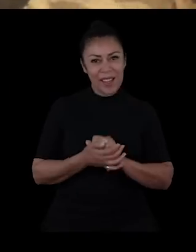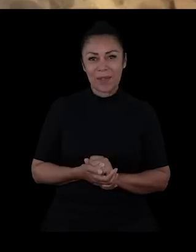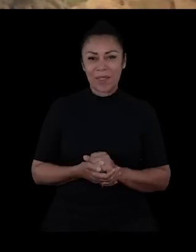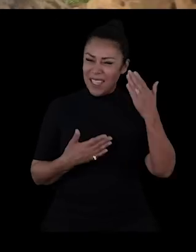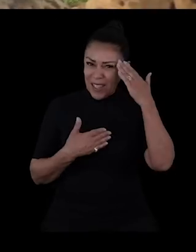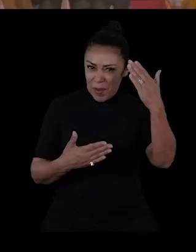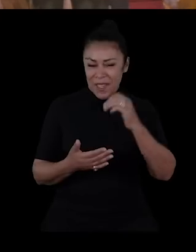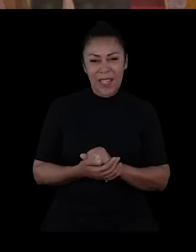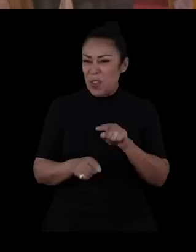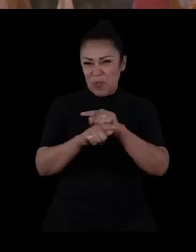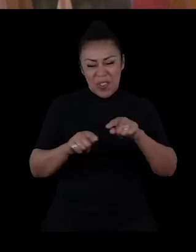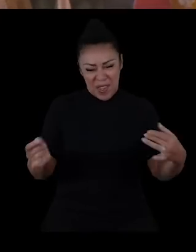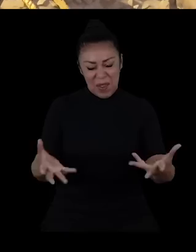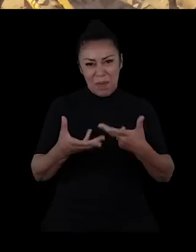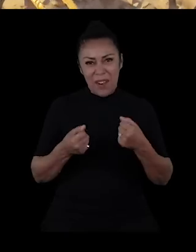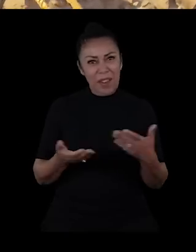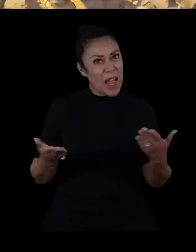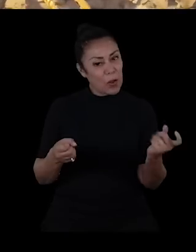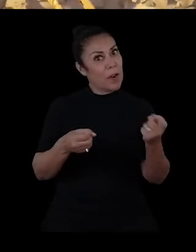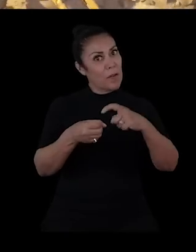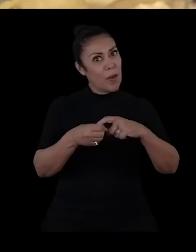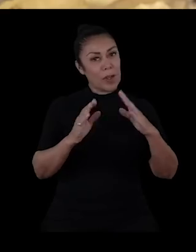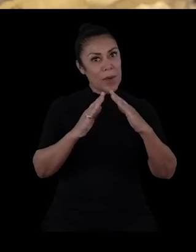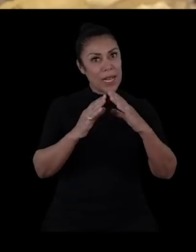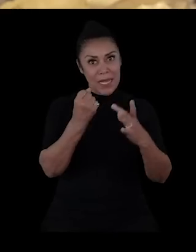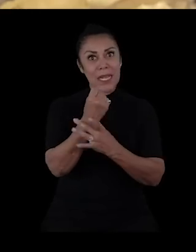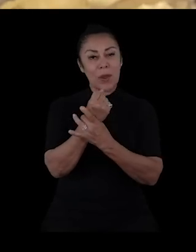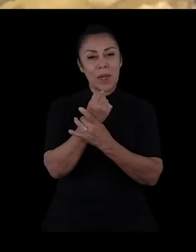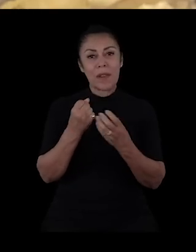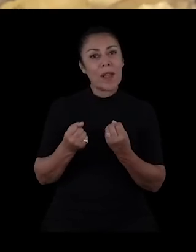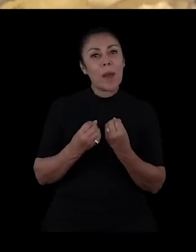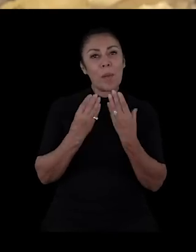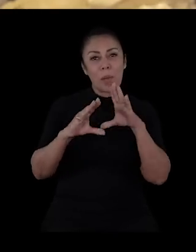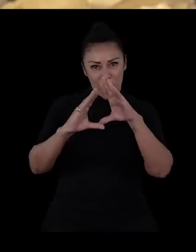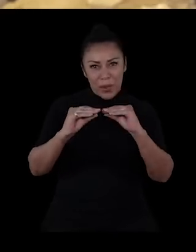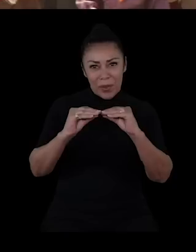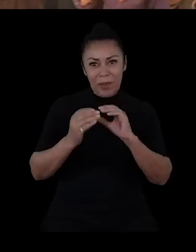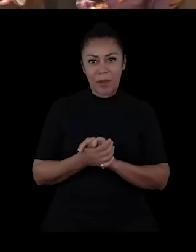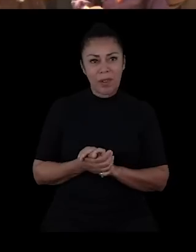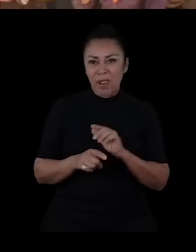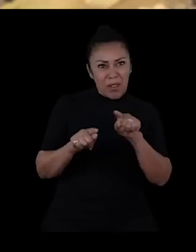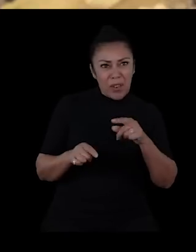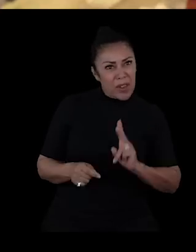Em pé em frente ao gigante, o gato abre as patas. Vocês foram demais! Voltem para casa em segurança! Boa noite!